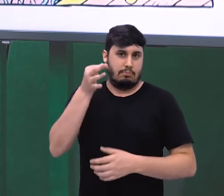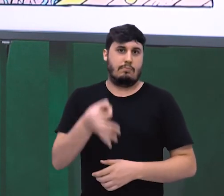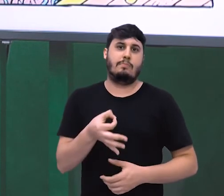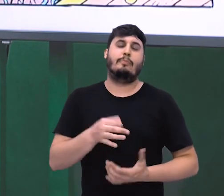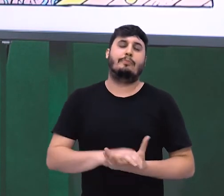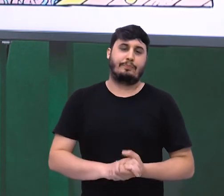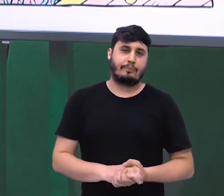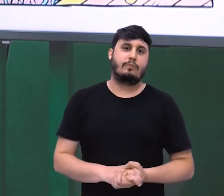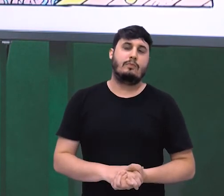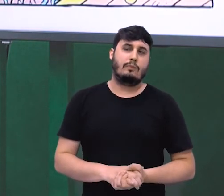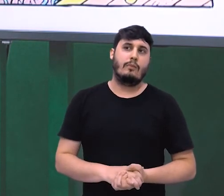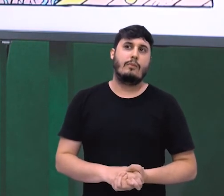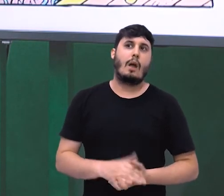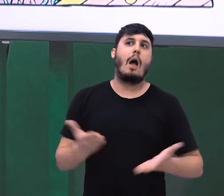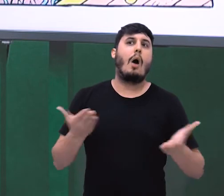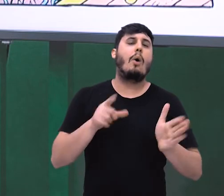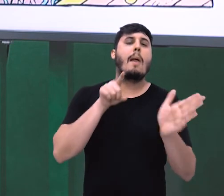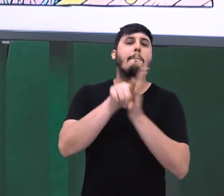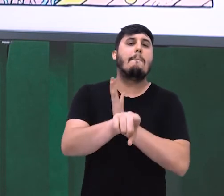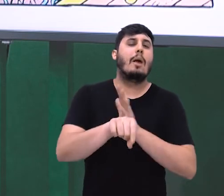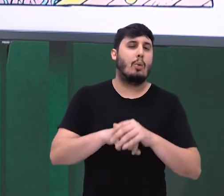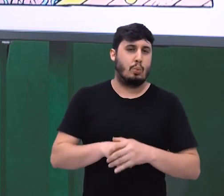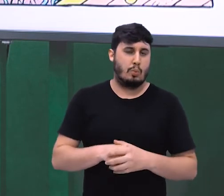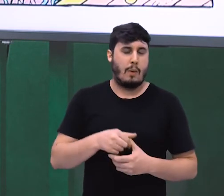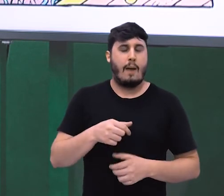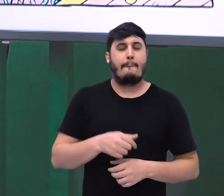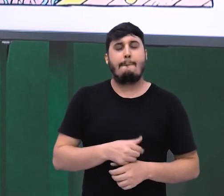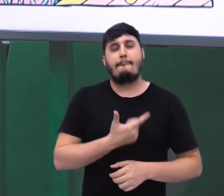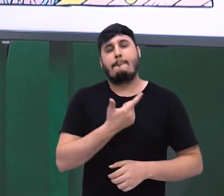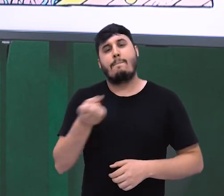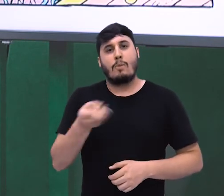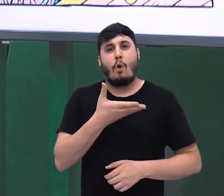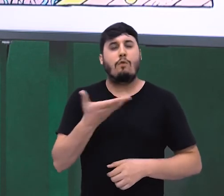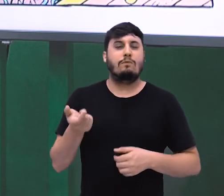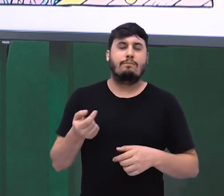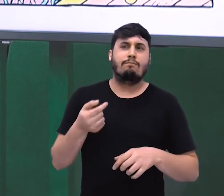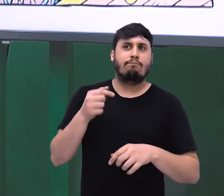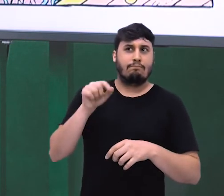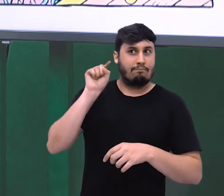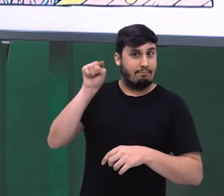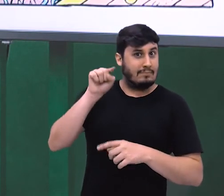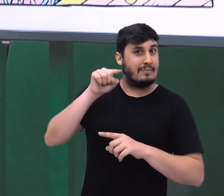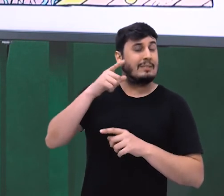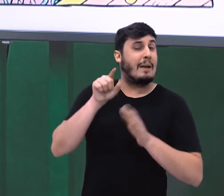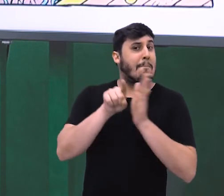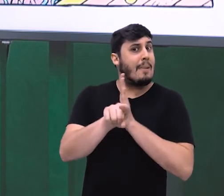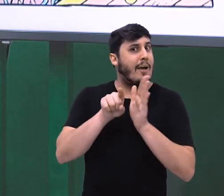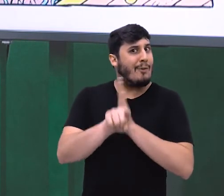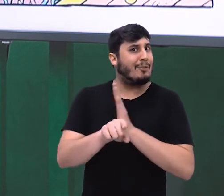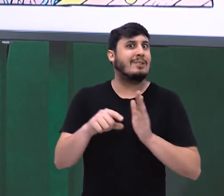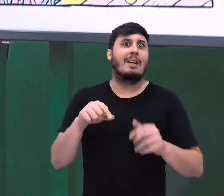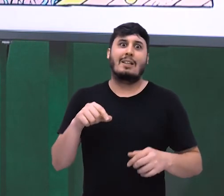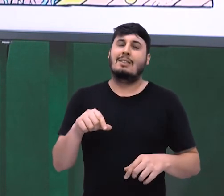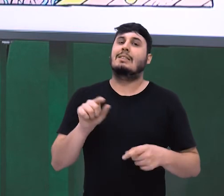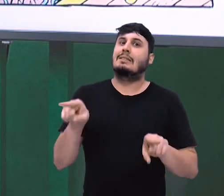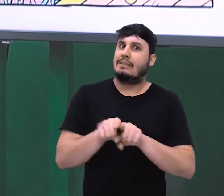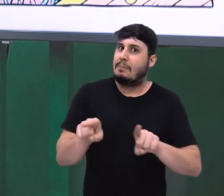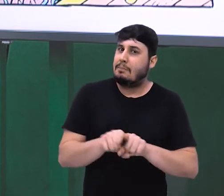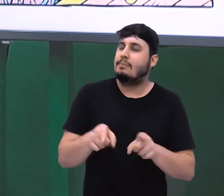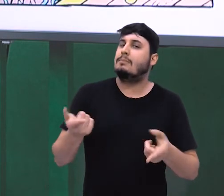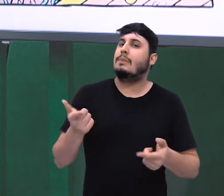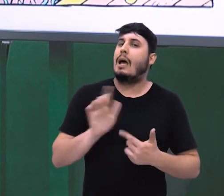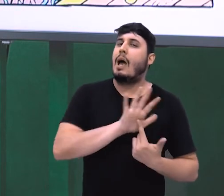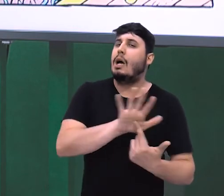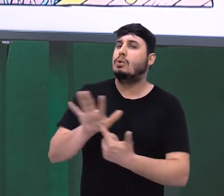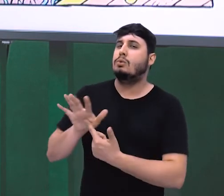Eu gosto desse tipo de questão porque ela, inclusive, te ajuda enquanto estudante, enquanto candidato. O próprio enunciado vai te